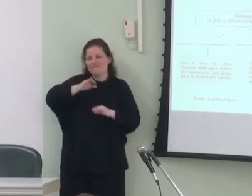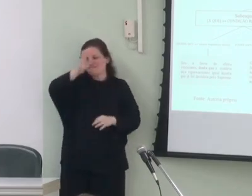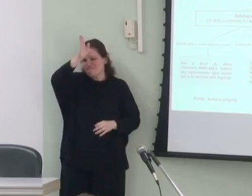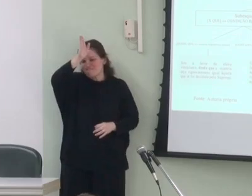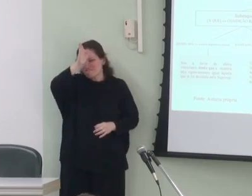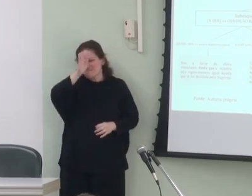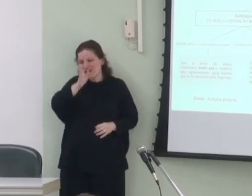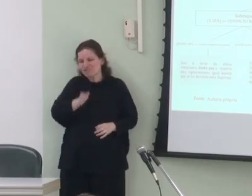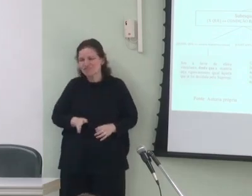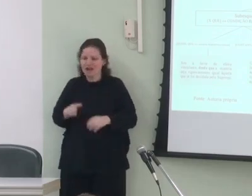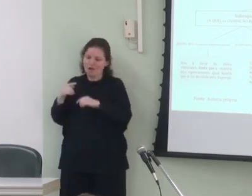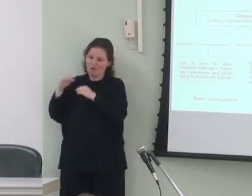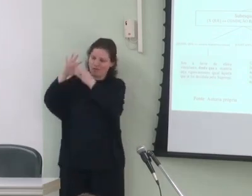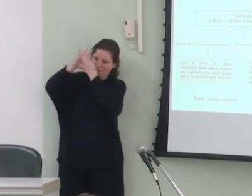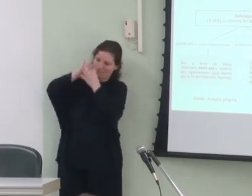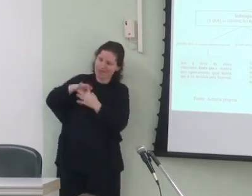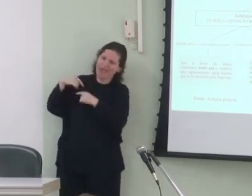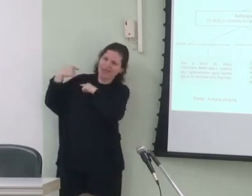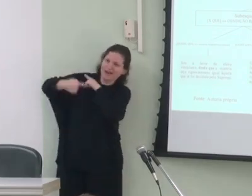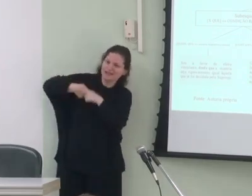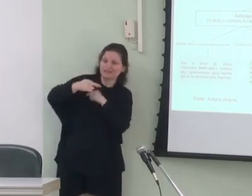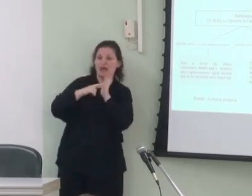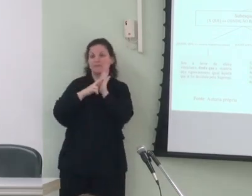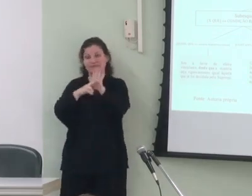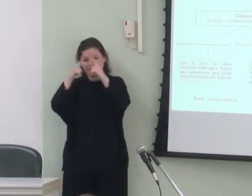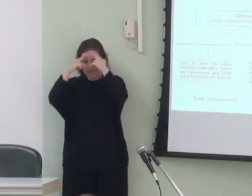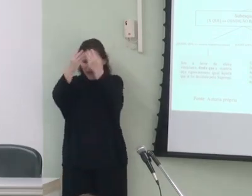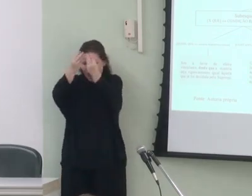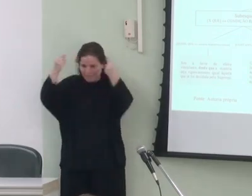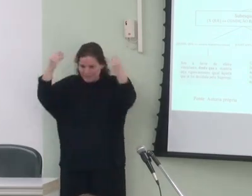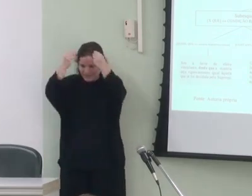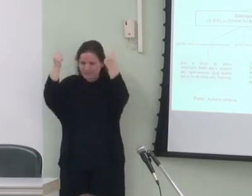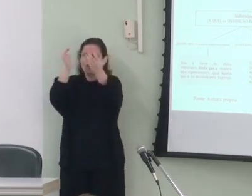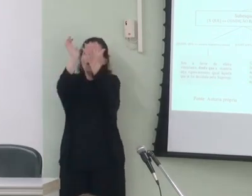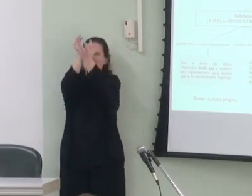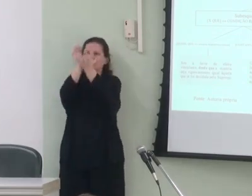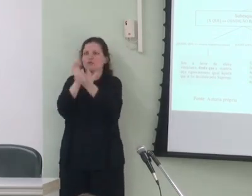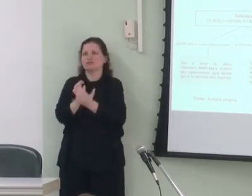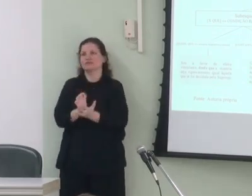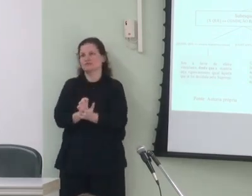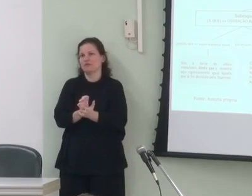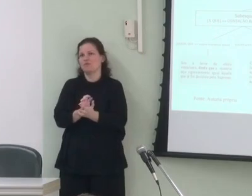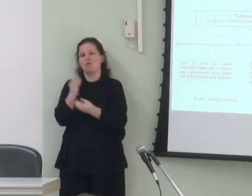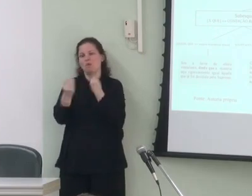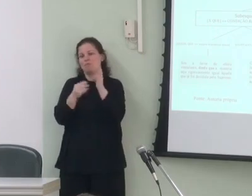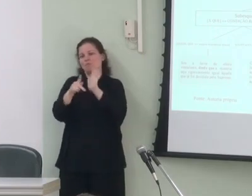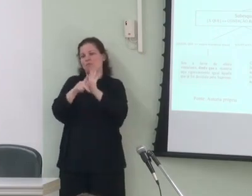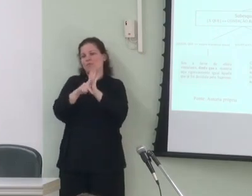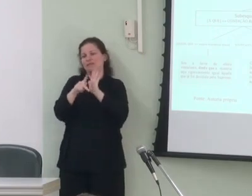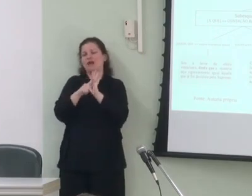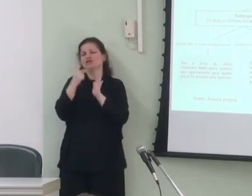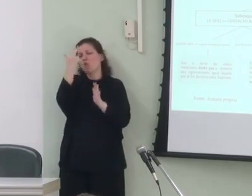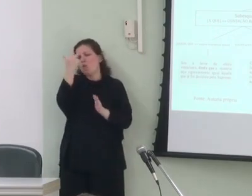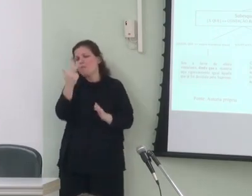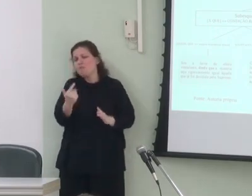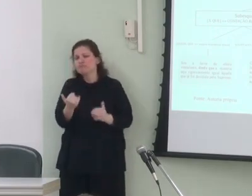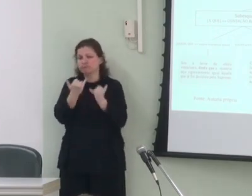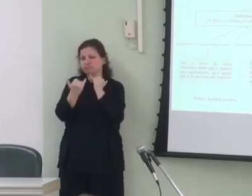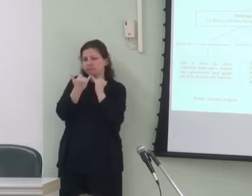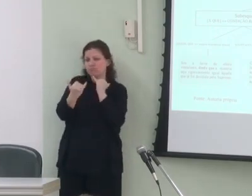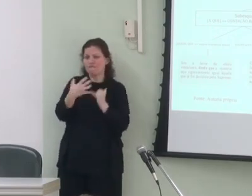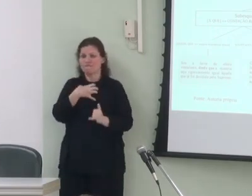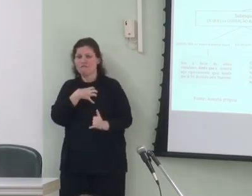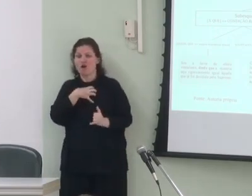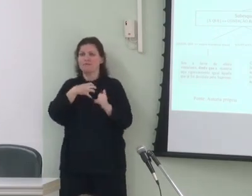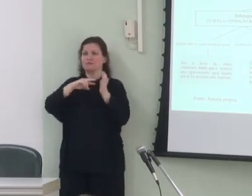em elos de herança representando o processo de abstração e categorização e como propriedades comuns similares de forma e